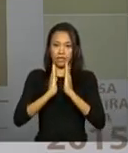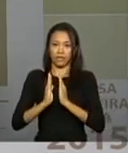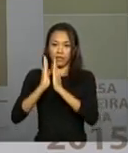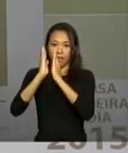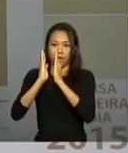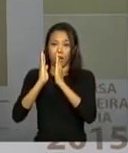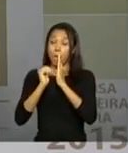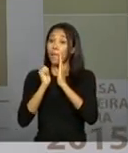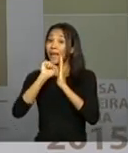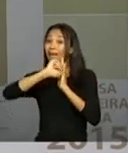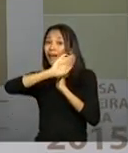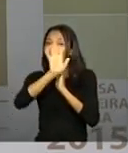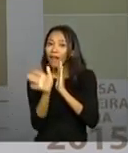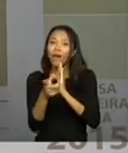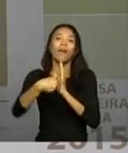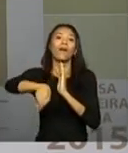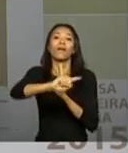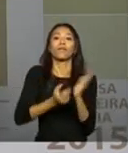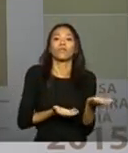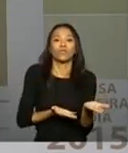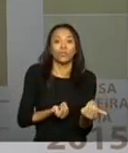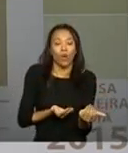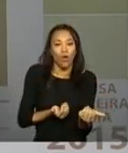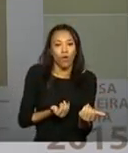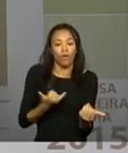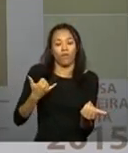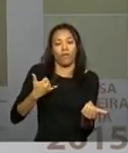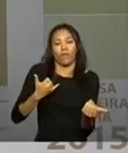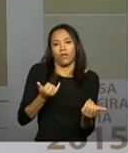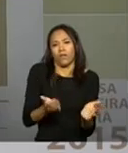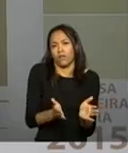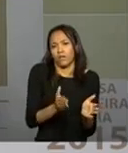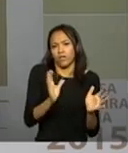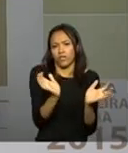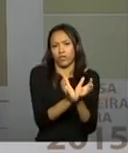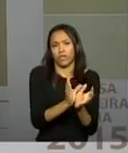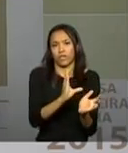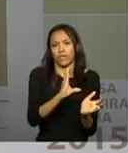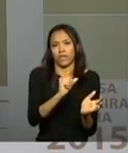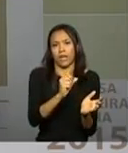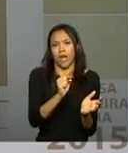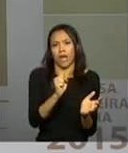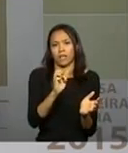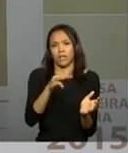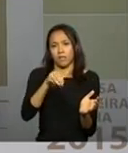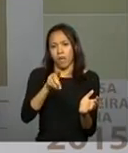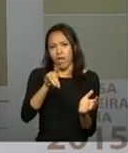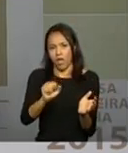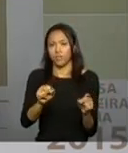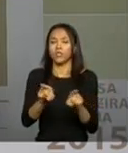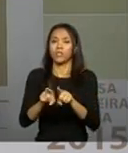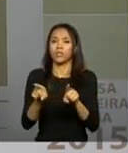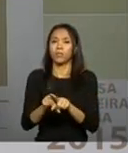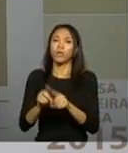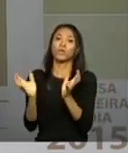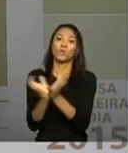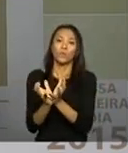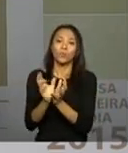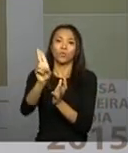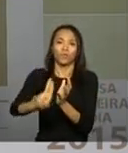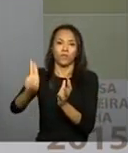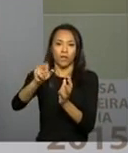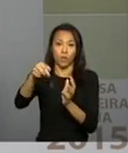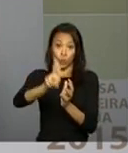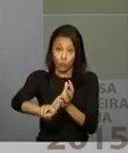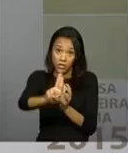de jovens, classe média, classe média alta, e universitários utilizando a internet brasileira.